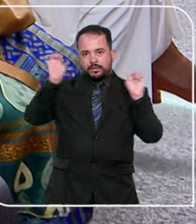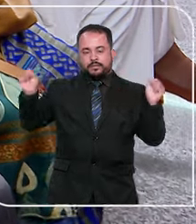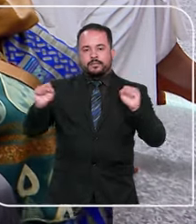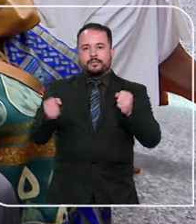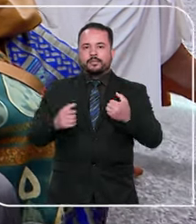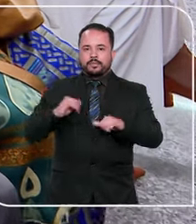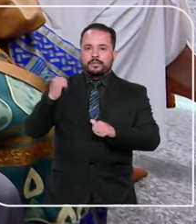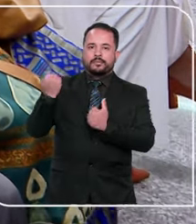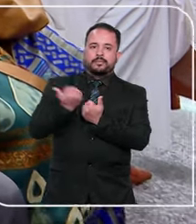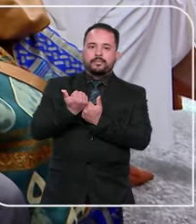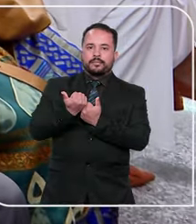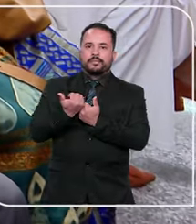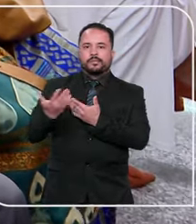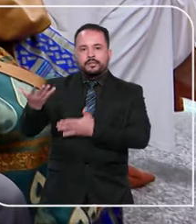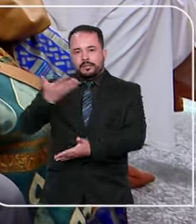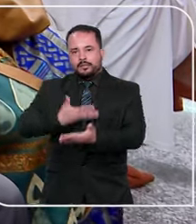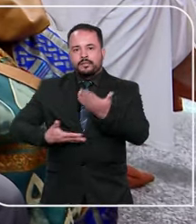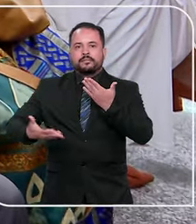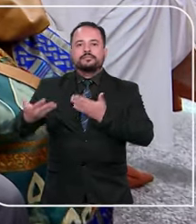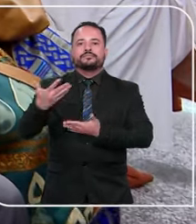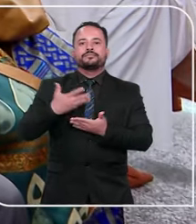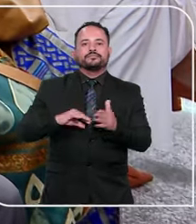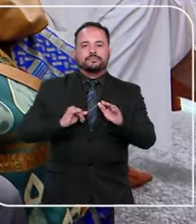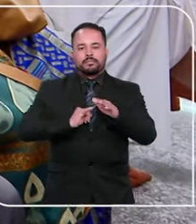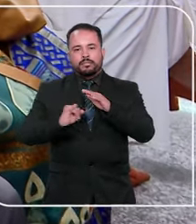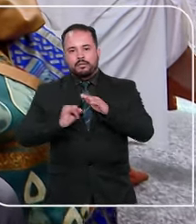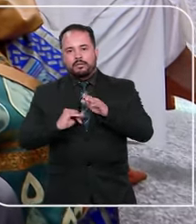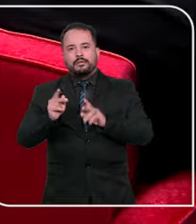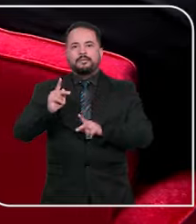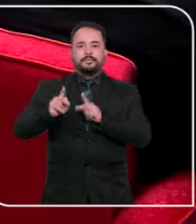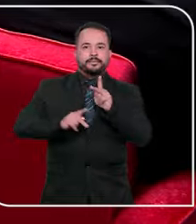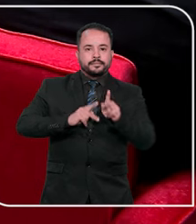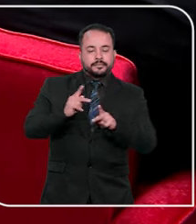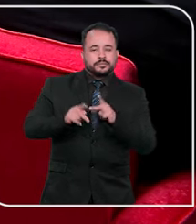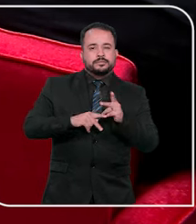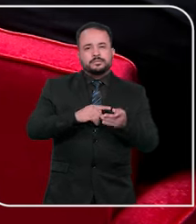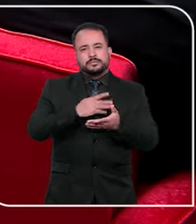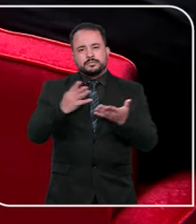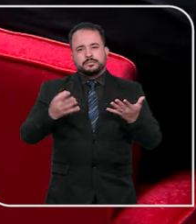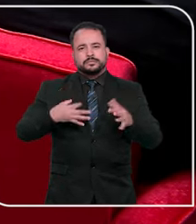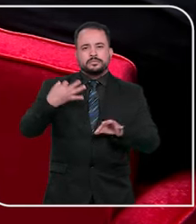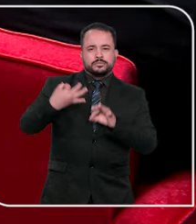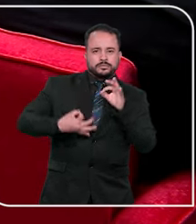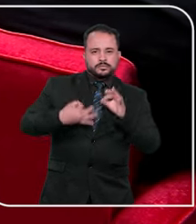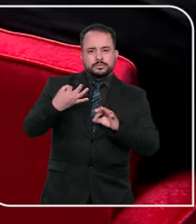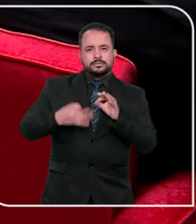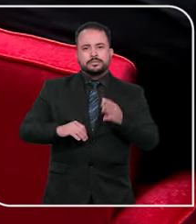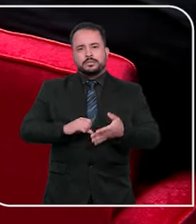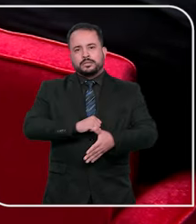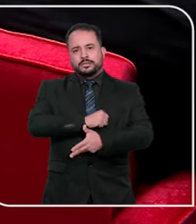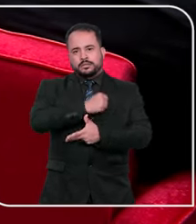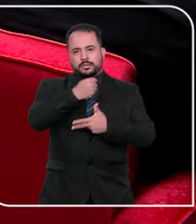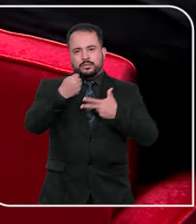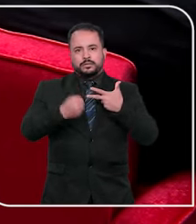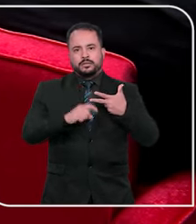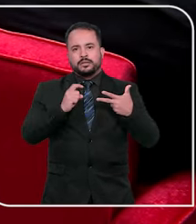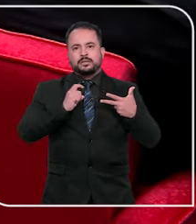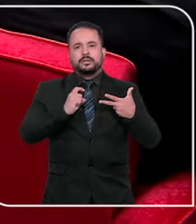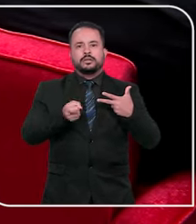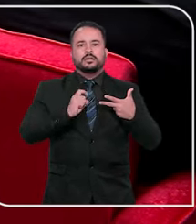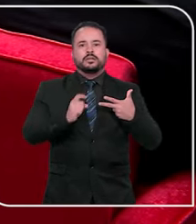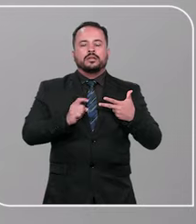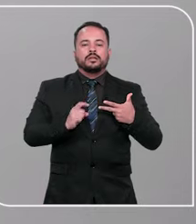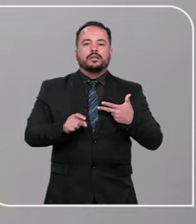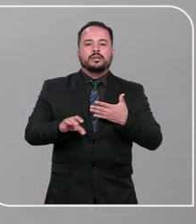tribunal ao atuar de forma colaborativa com outras unidades e em rede com ouvidorias judiciais e do Poder